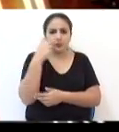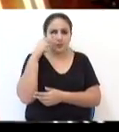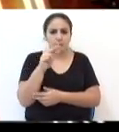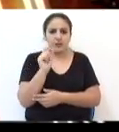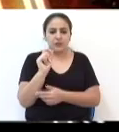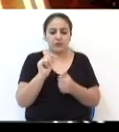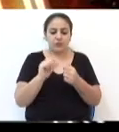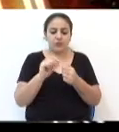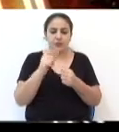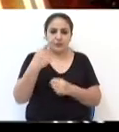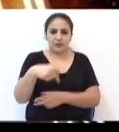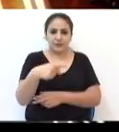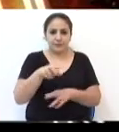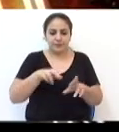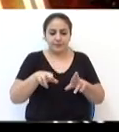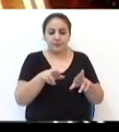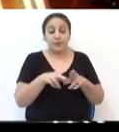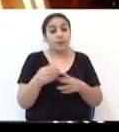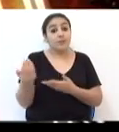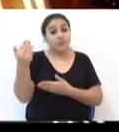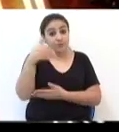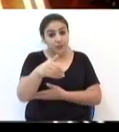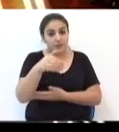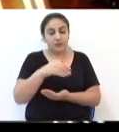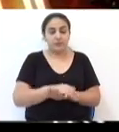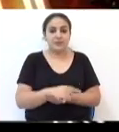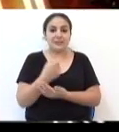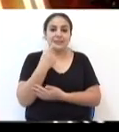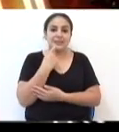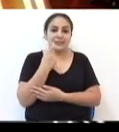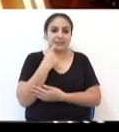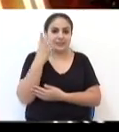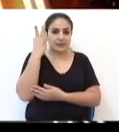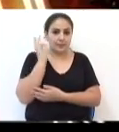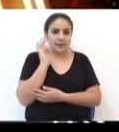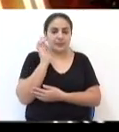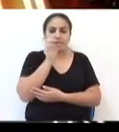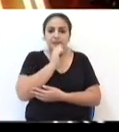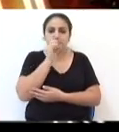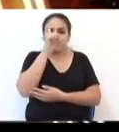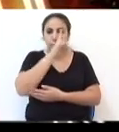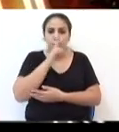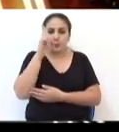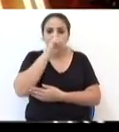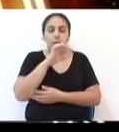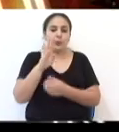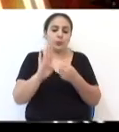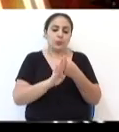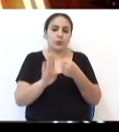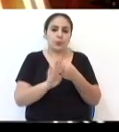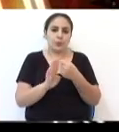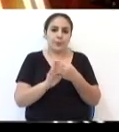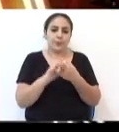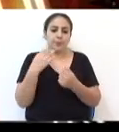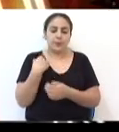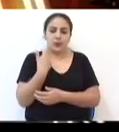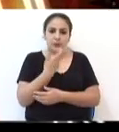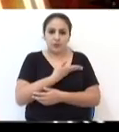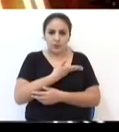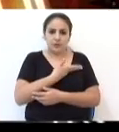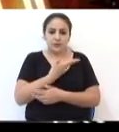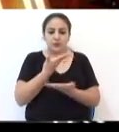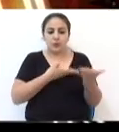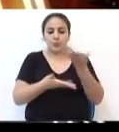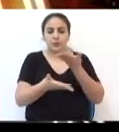sendo feita aqui na nossa região. Então, venham sexta, amanhã, sábado e domingo, no Bourbon Shopping, para a gente